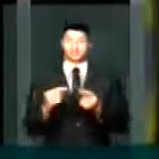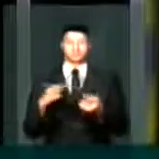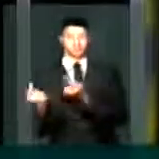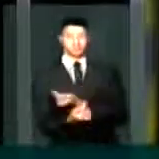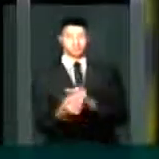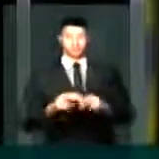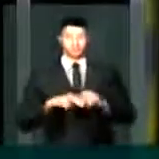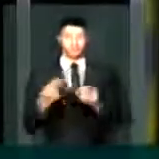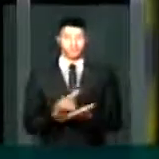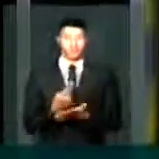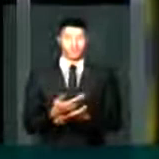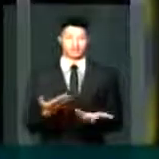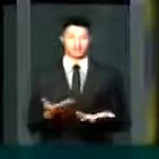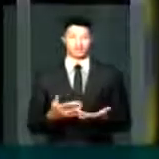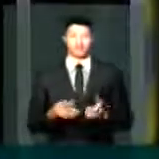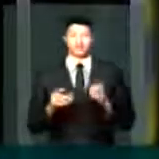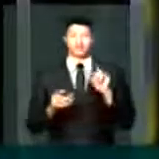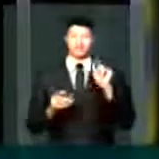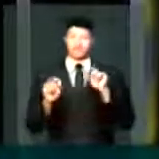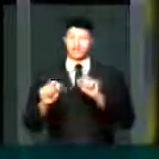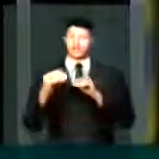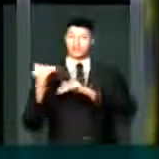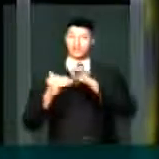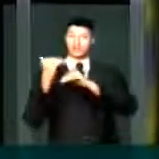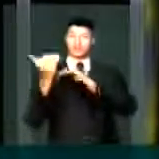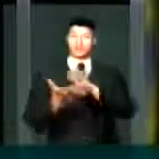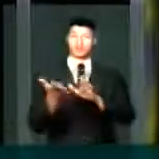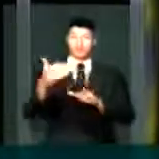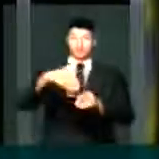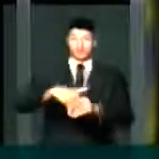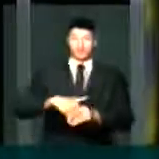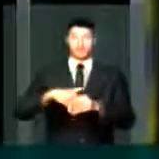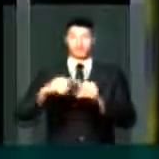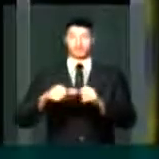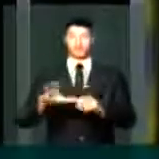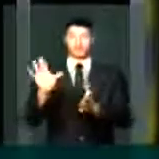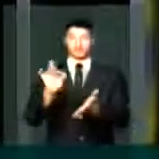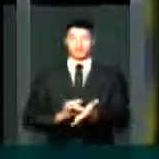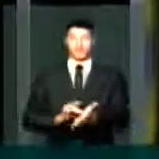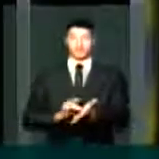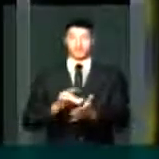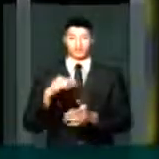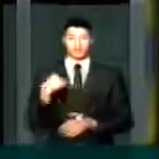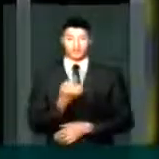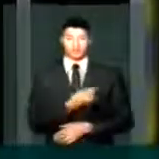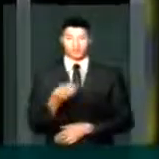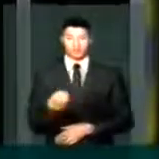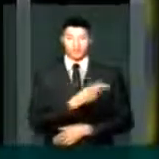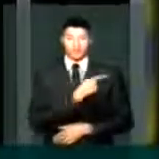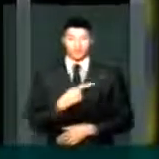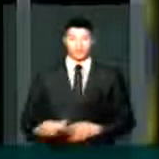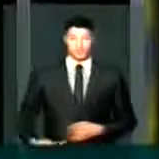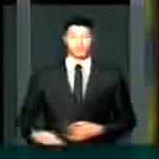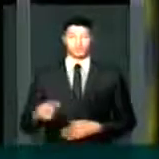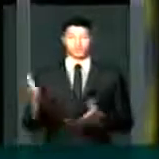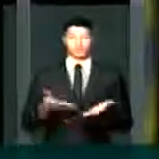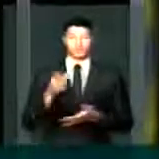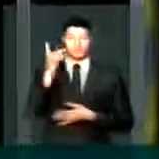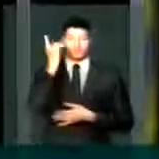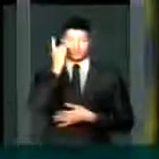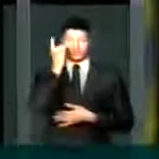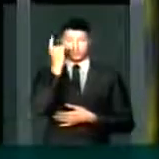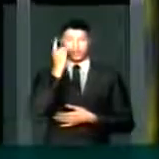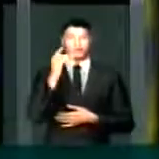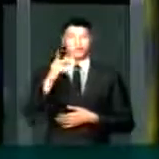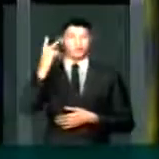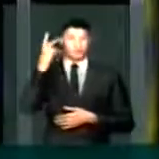por oposição e que no processo eleitoral ficou evidente que a atual presidente da República, Dilma,